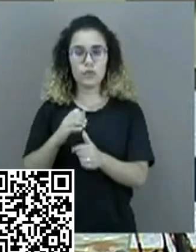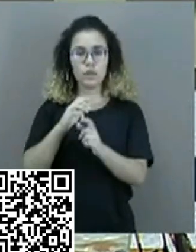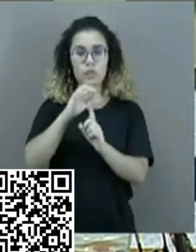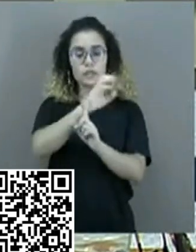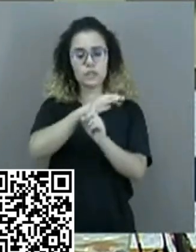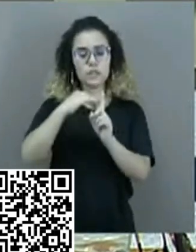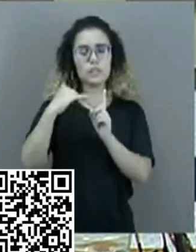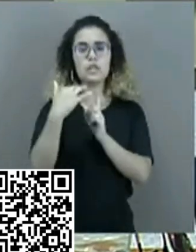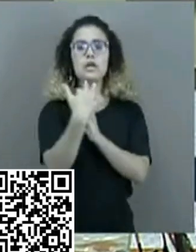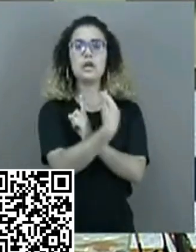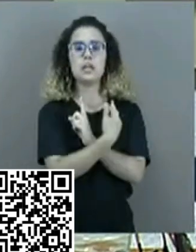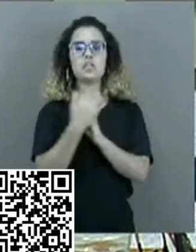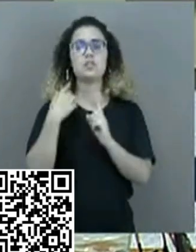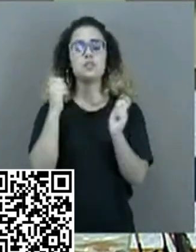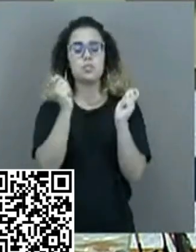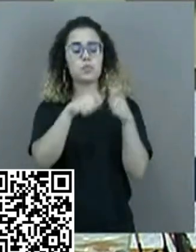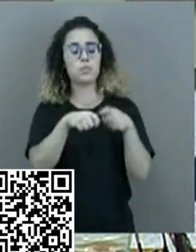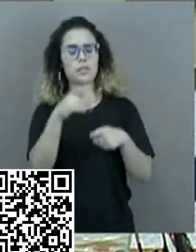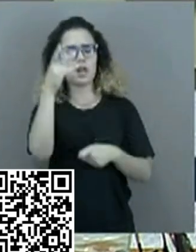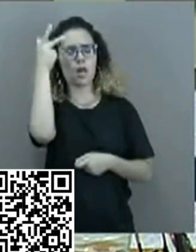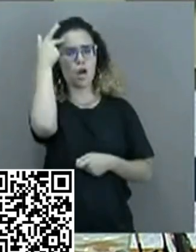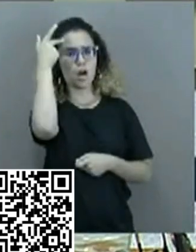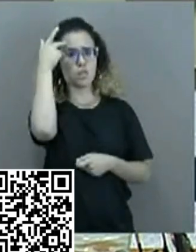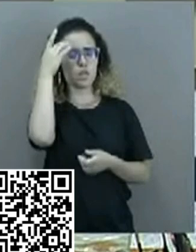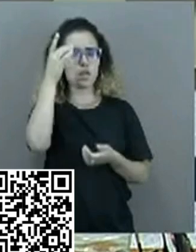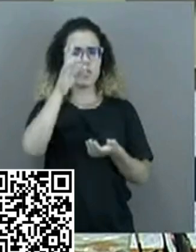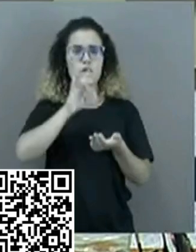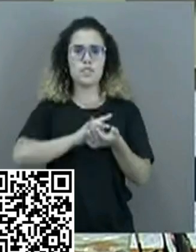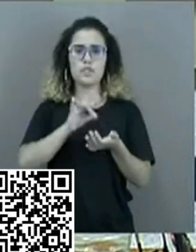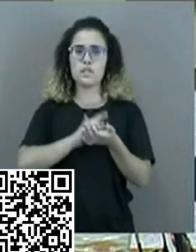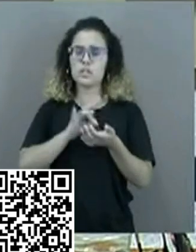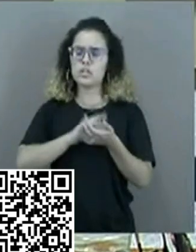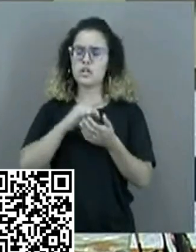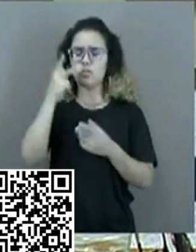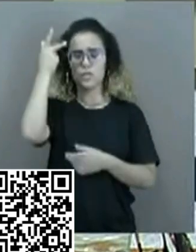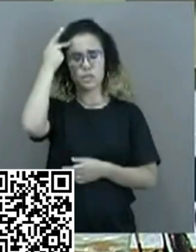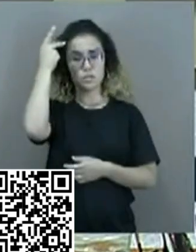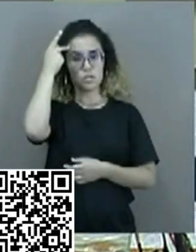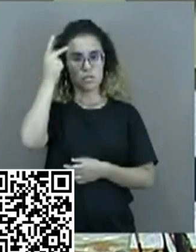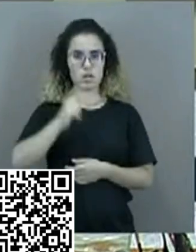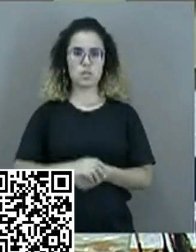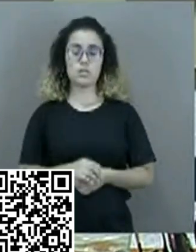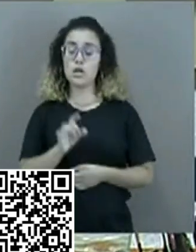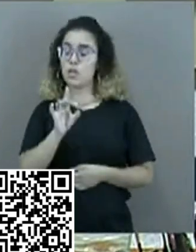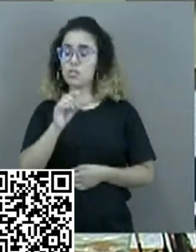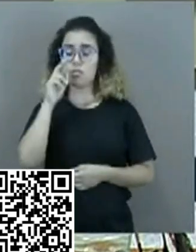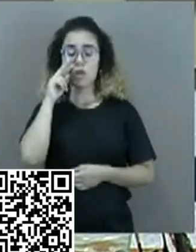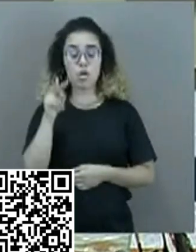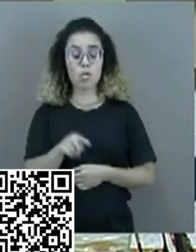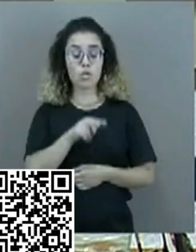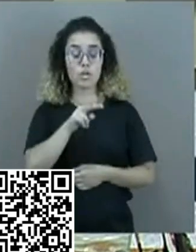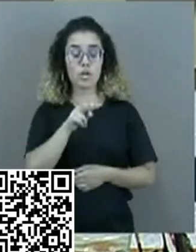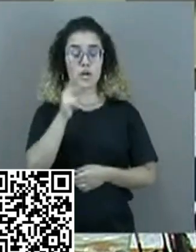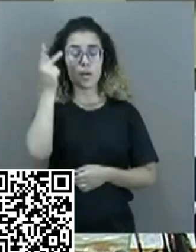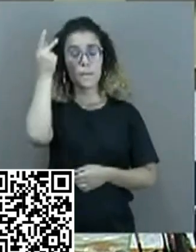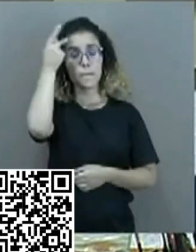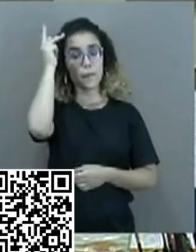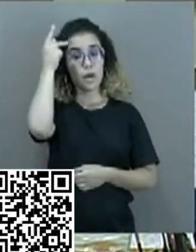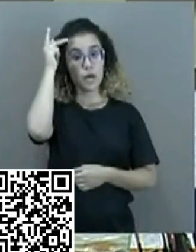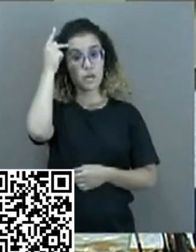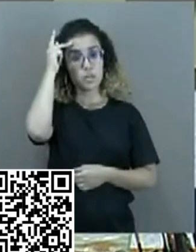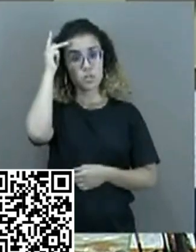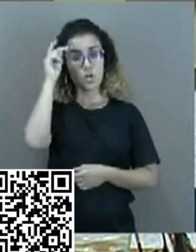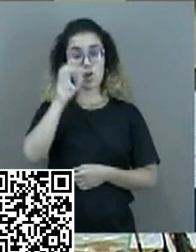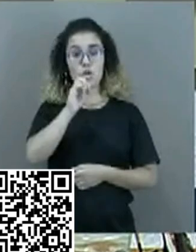oportunidade histórica, verdadeiramente histórica, basta olhar para a história do Oriente